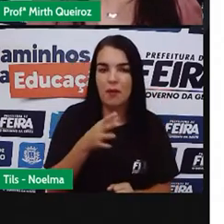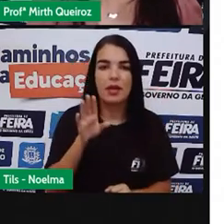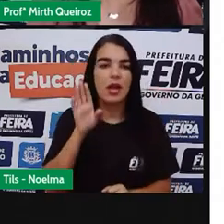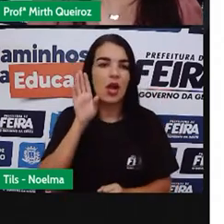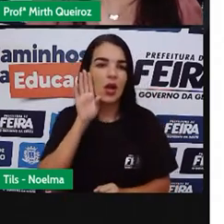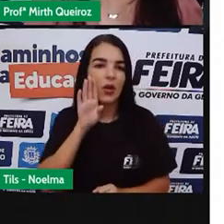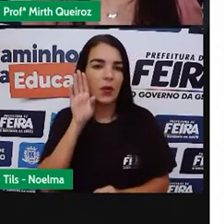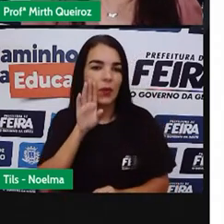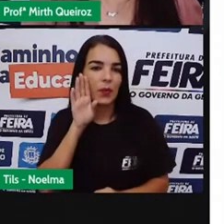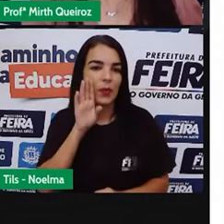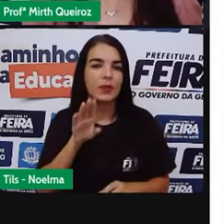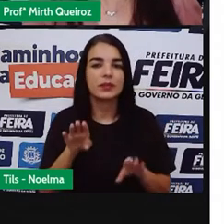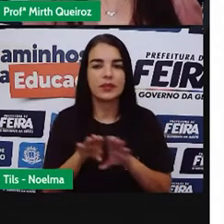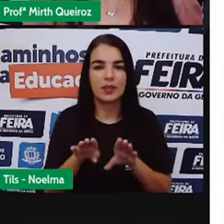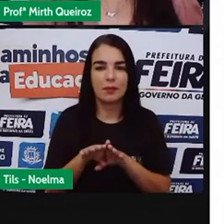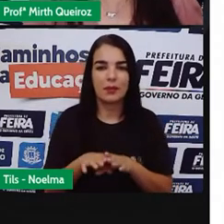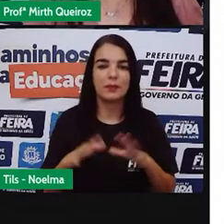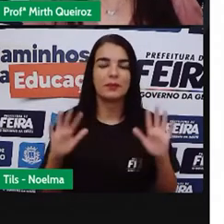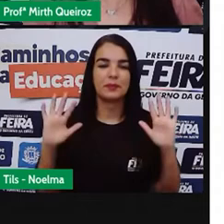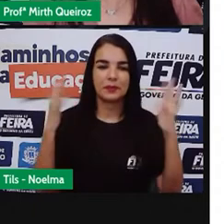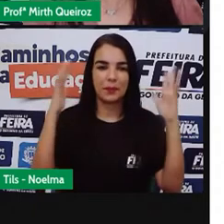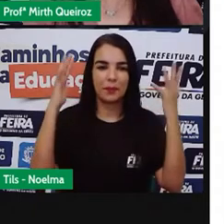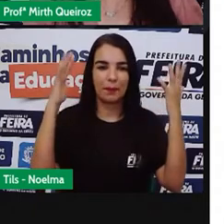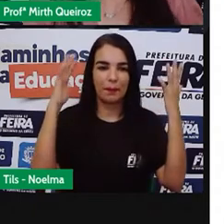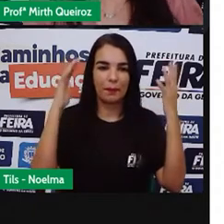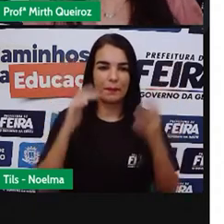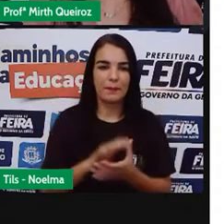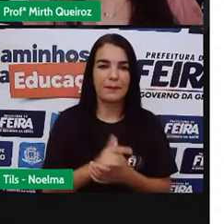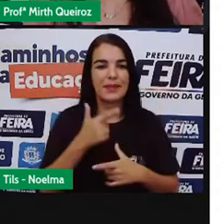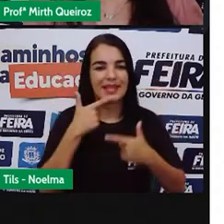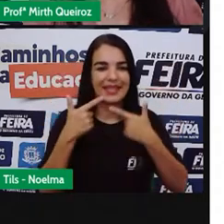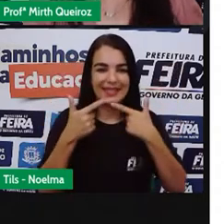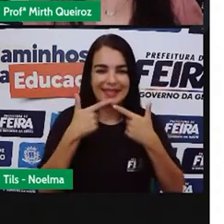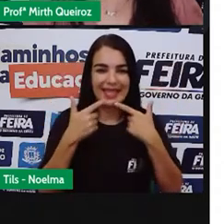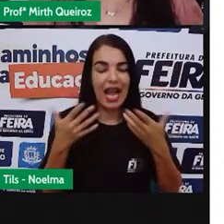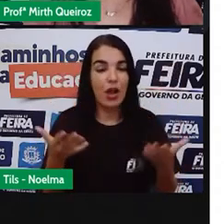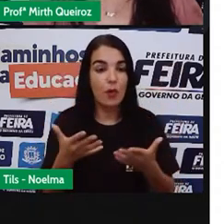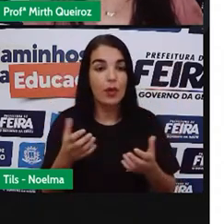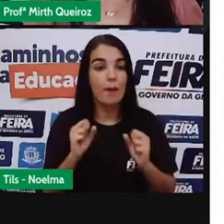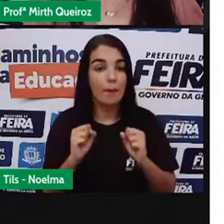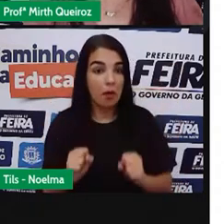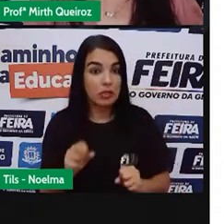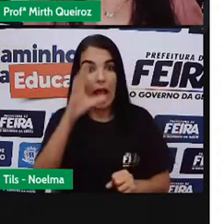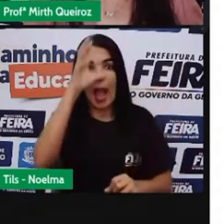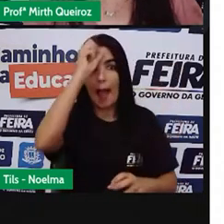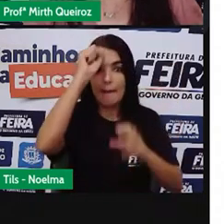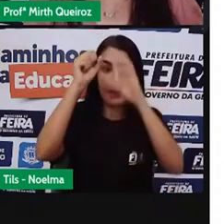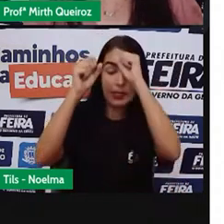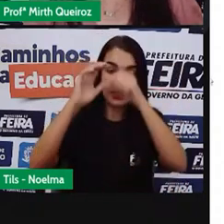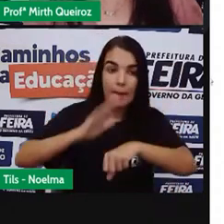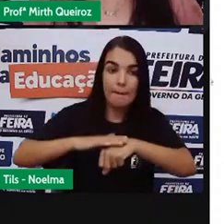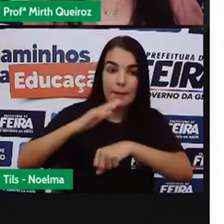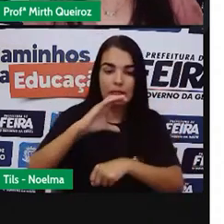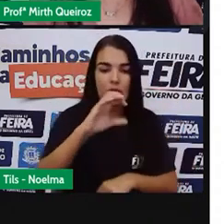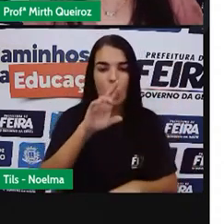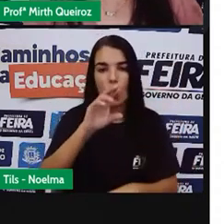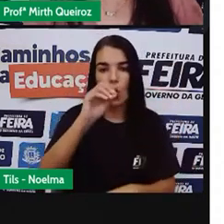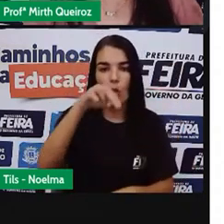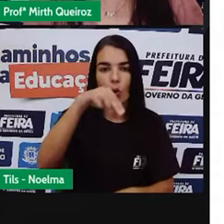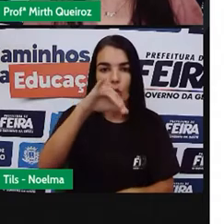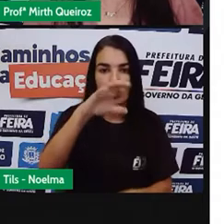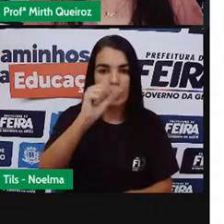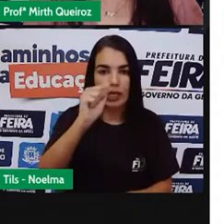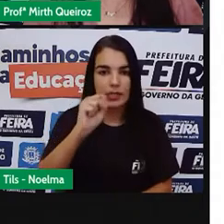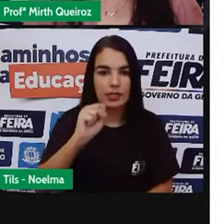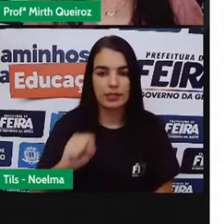compreender melhor o que é uma crônica, né? Aprender mais sobre crônicas a partir